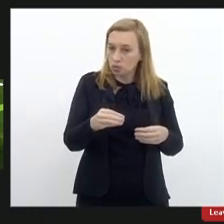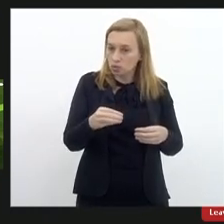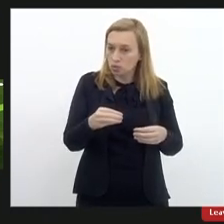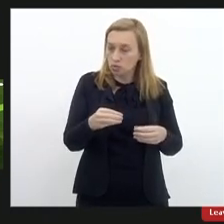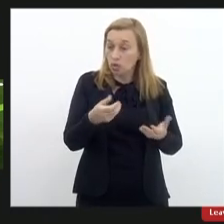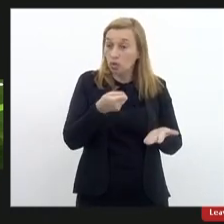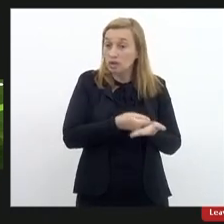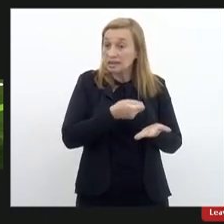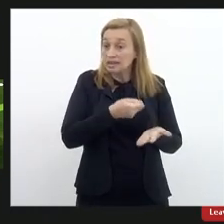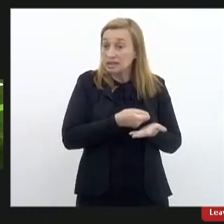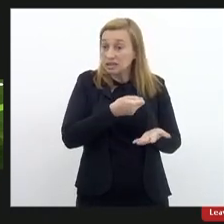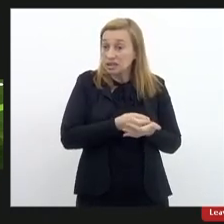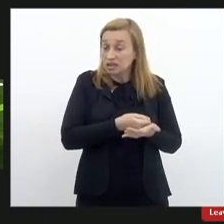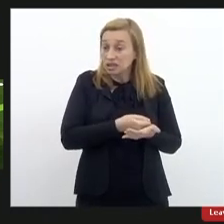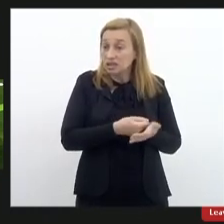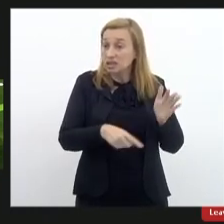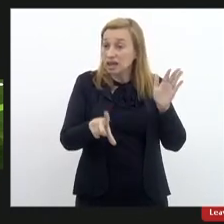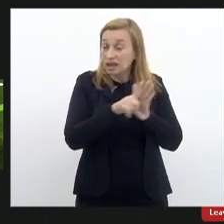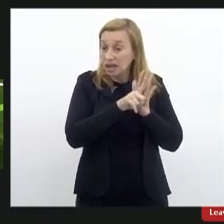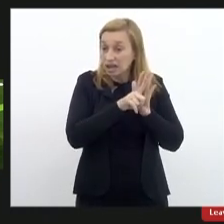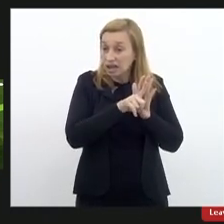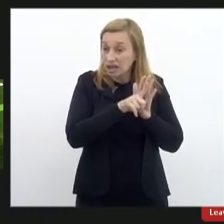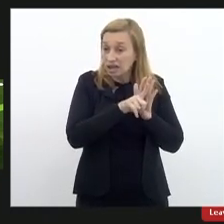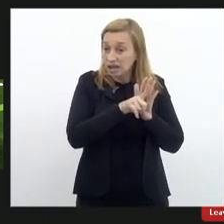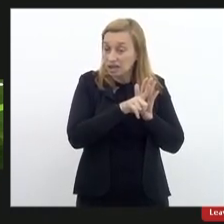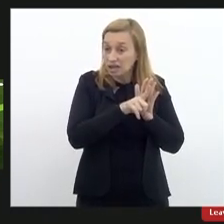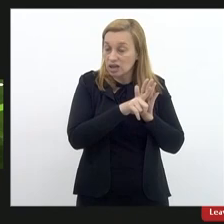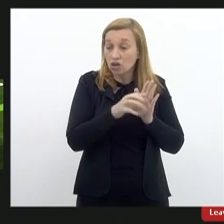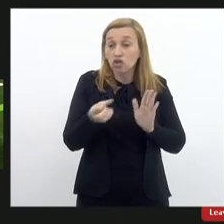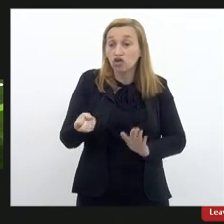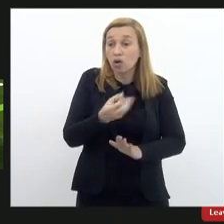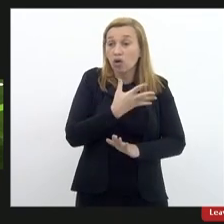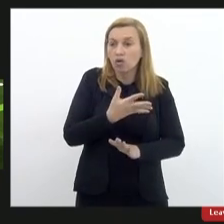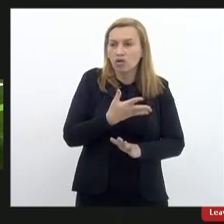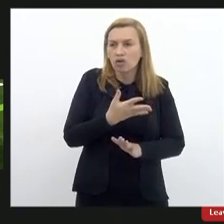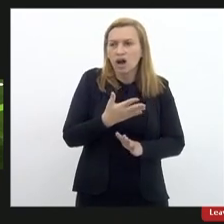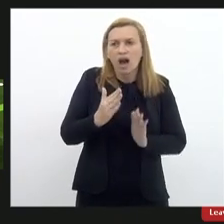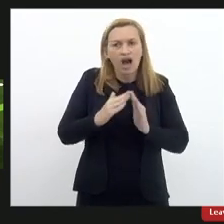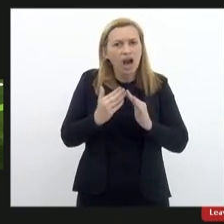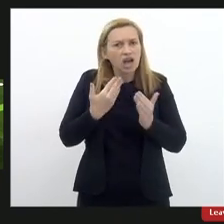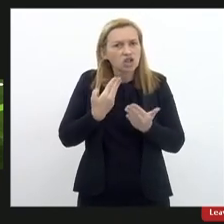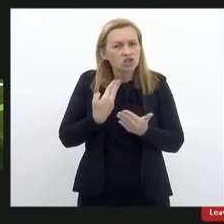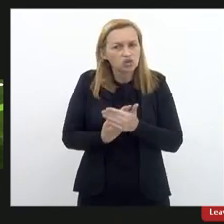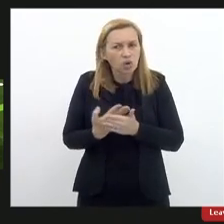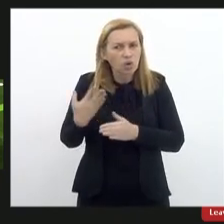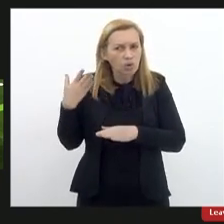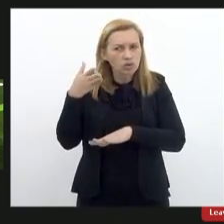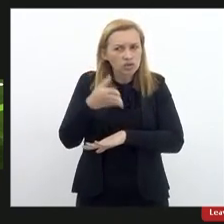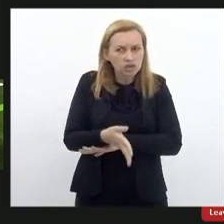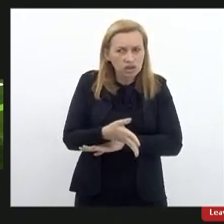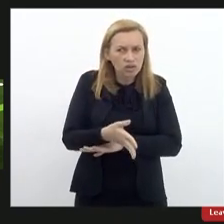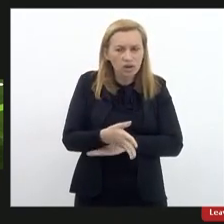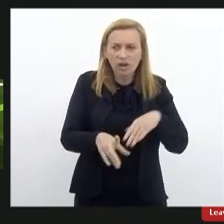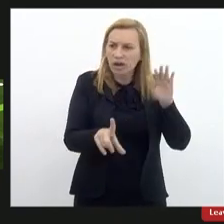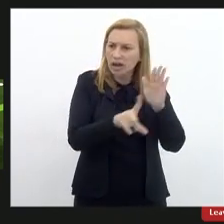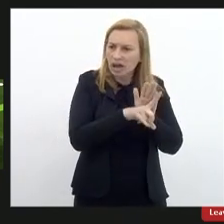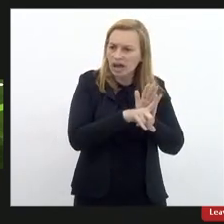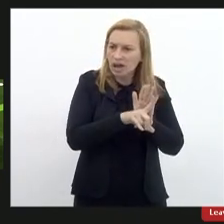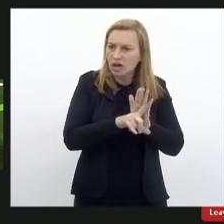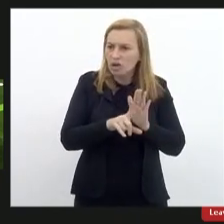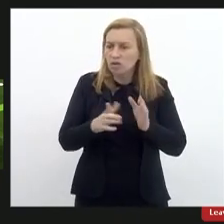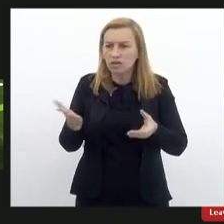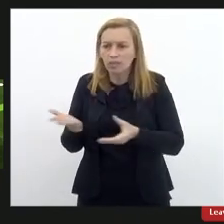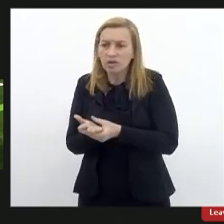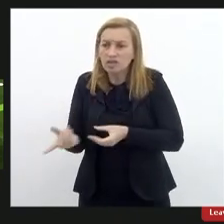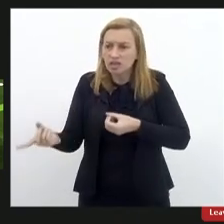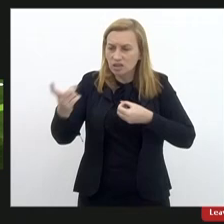exigências das legislações atuais, ou seja, a escola quando entrou era uma legislação, quando esse processo